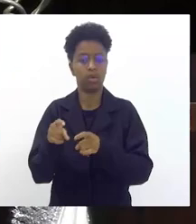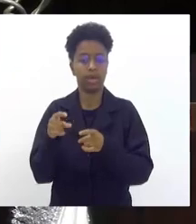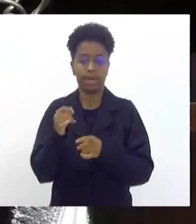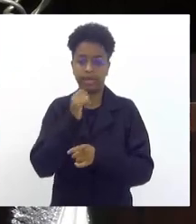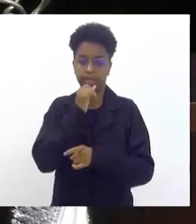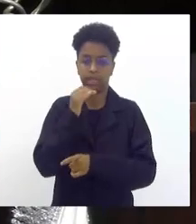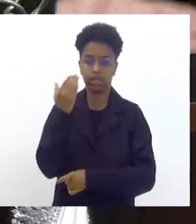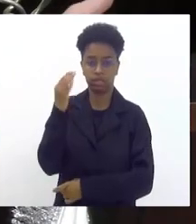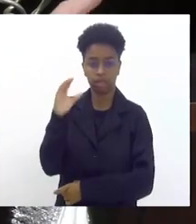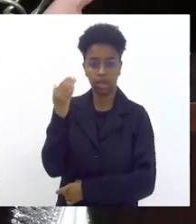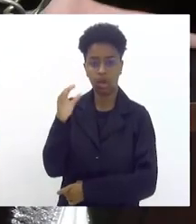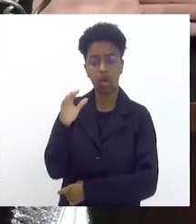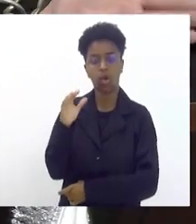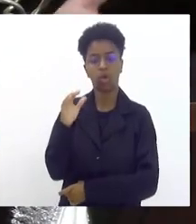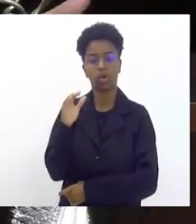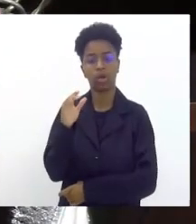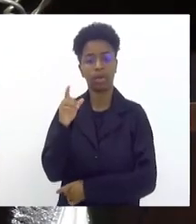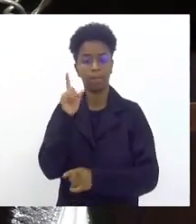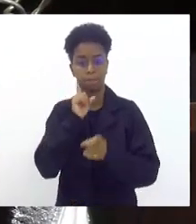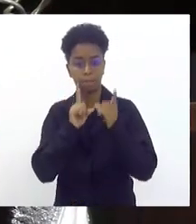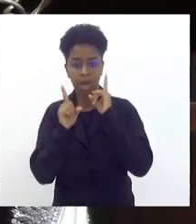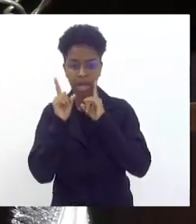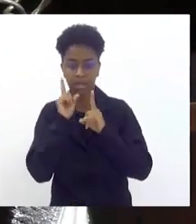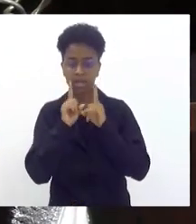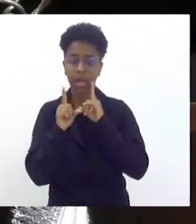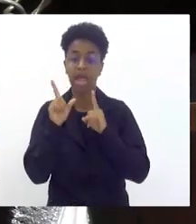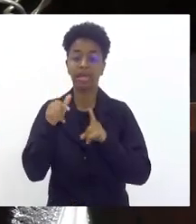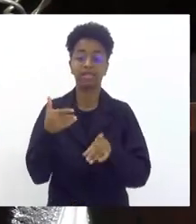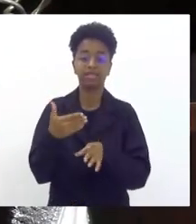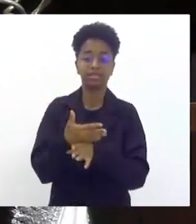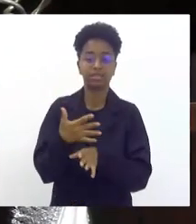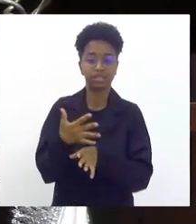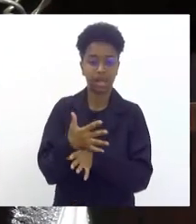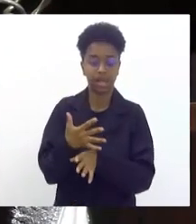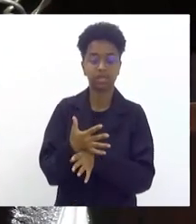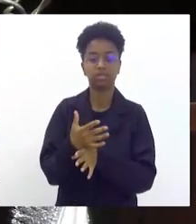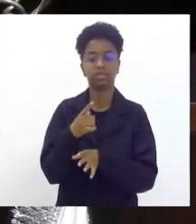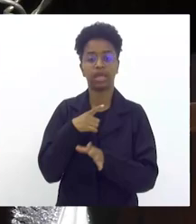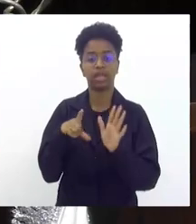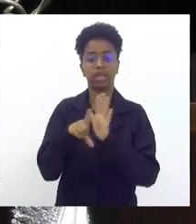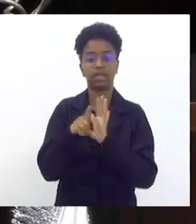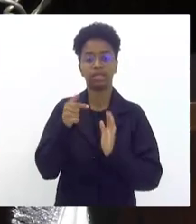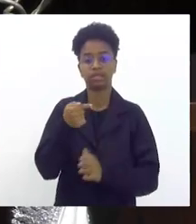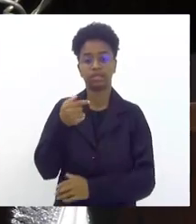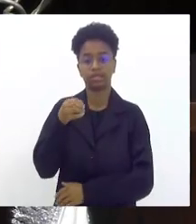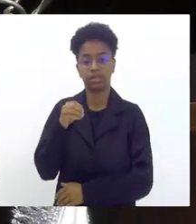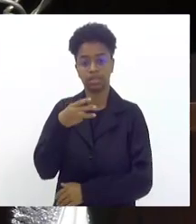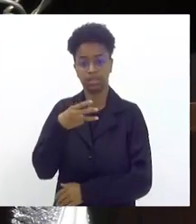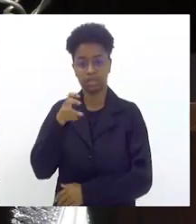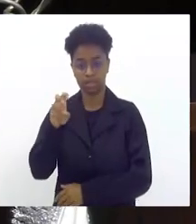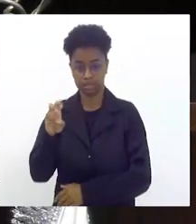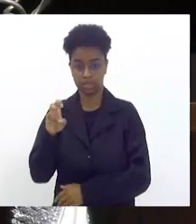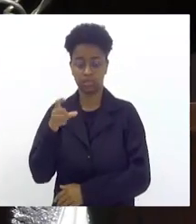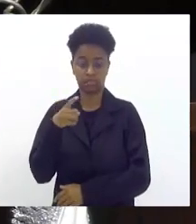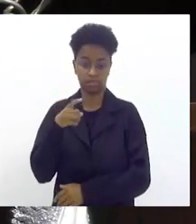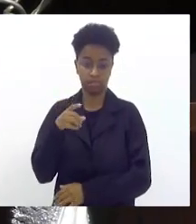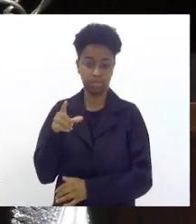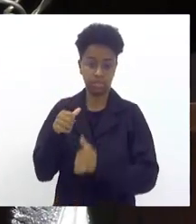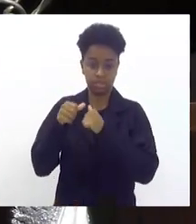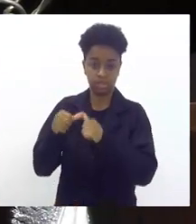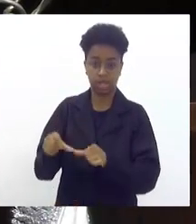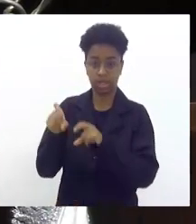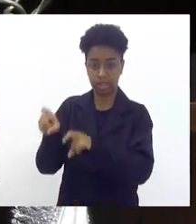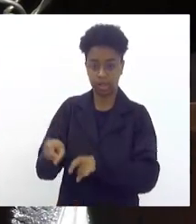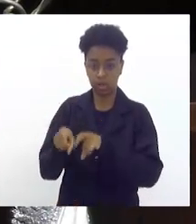Niterói a gente está falando de Maricá são cidades que para a lei 7035 estão no interior do estado do Rio de Janeiro